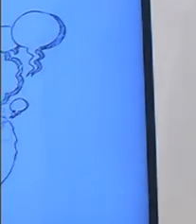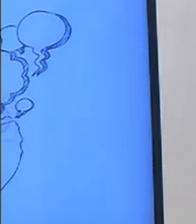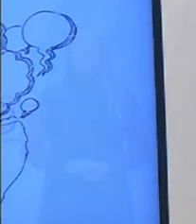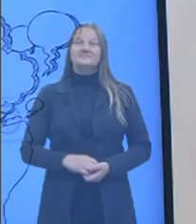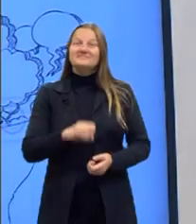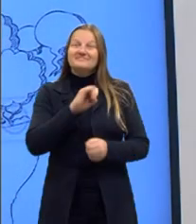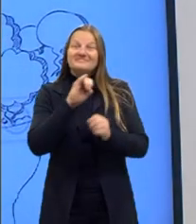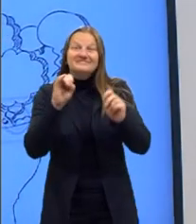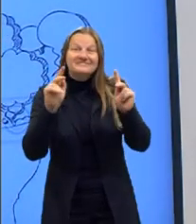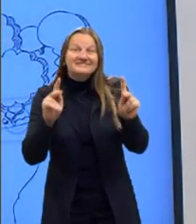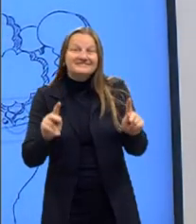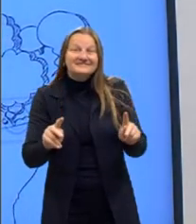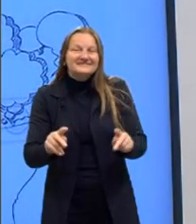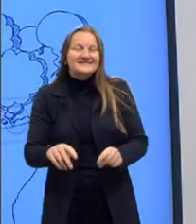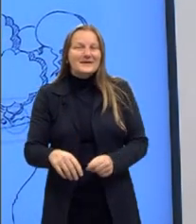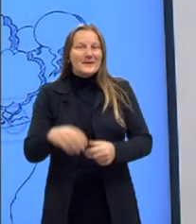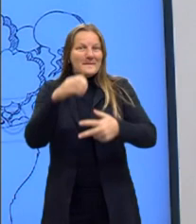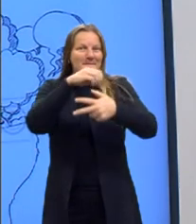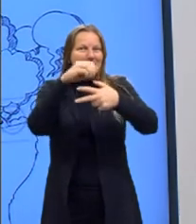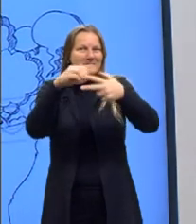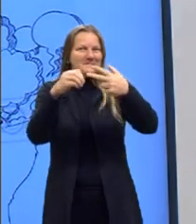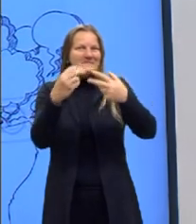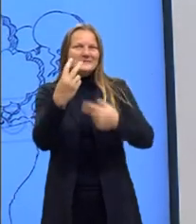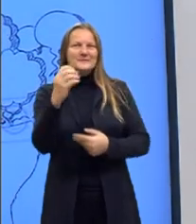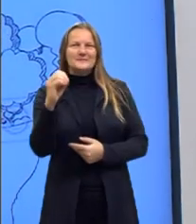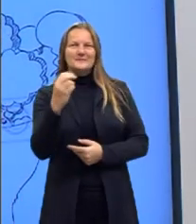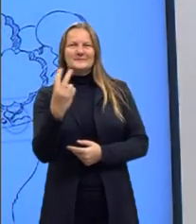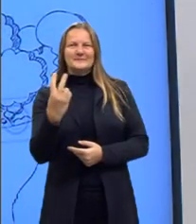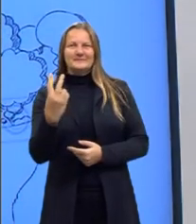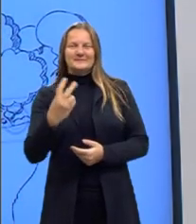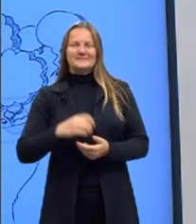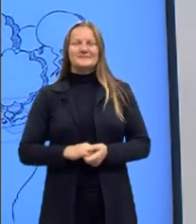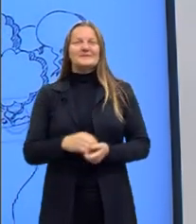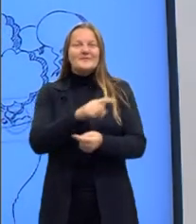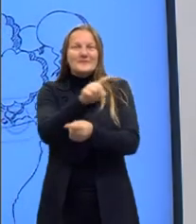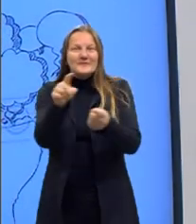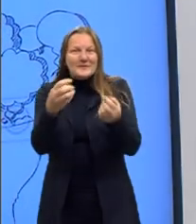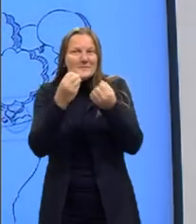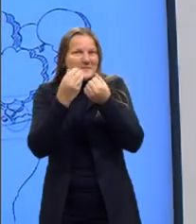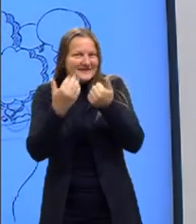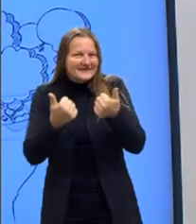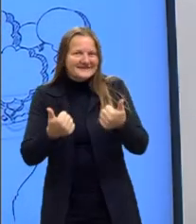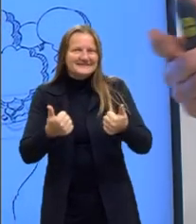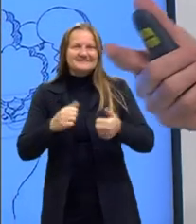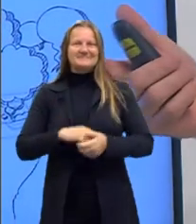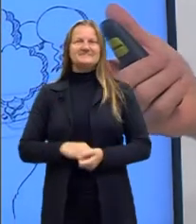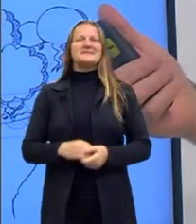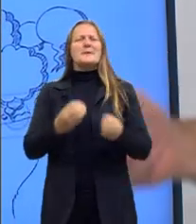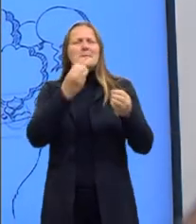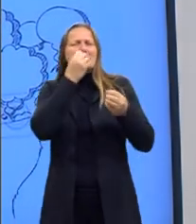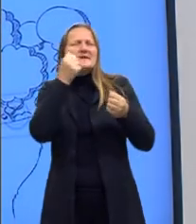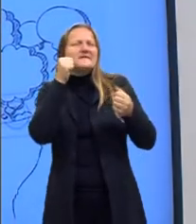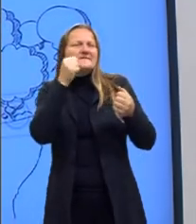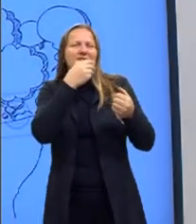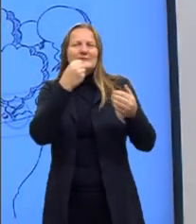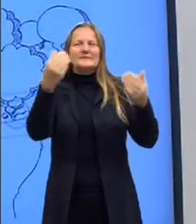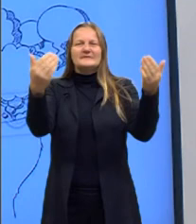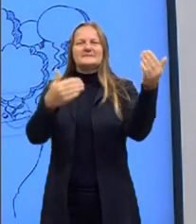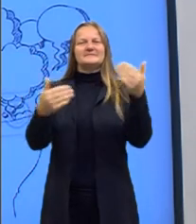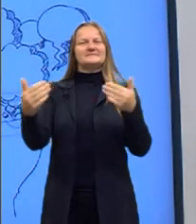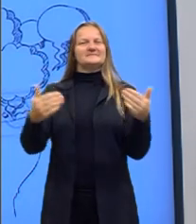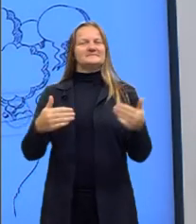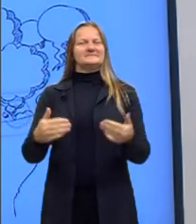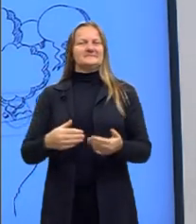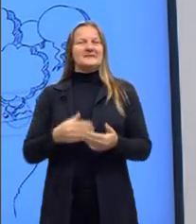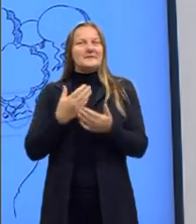E aí, rapaziada esperta do Pré-Enem 2022, como estão, tudo bem? Então, sejam todos bem-vindos, todas bem